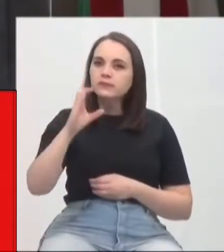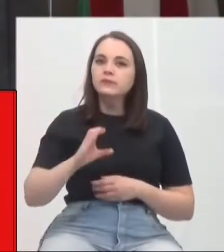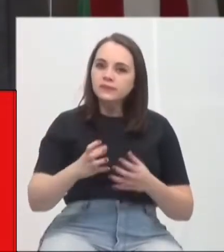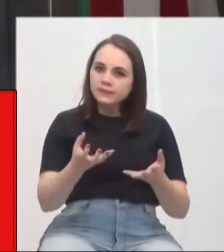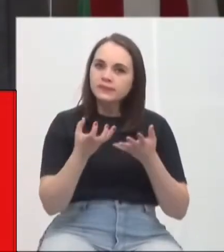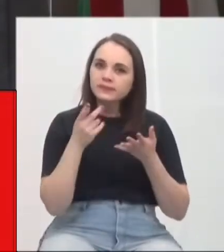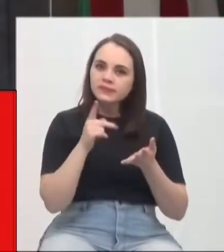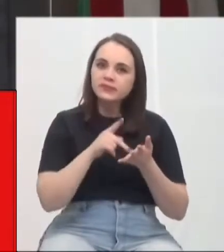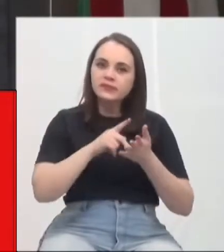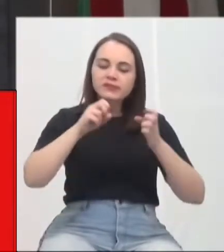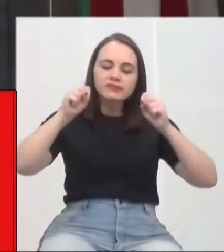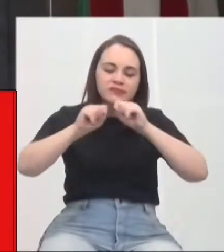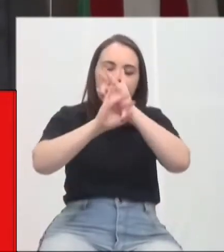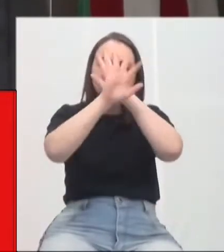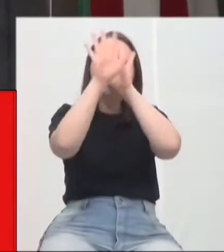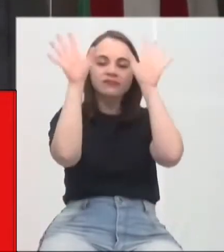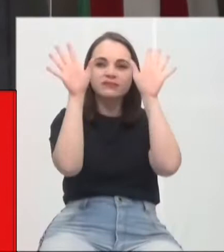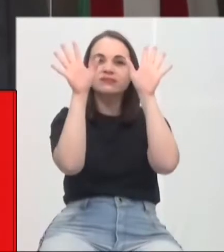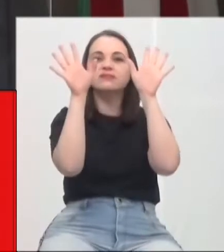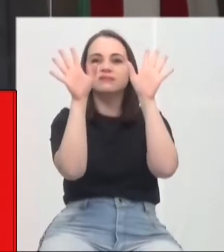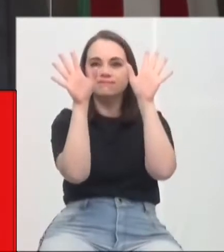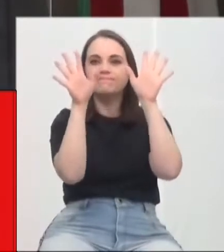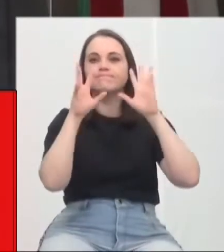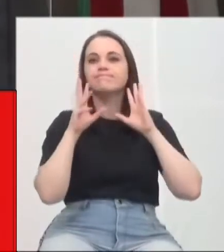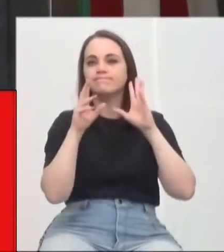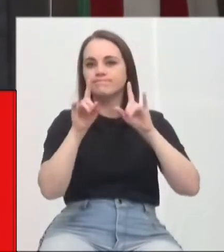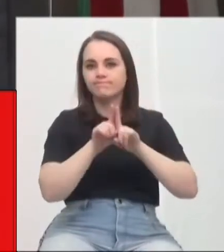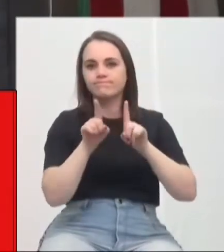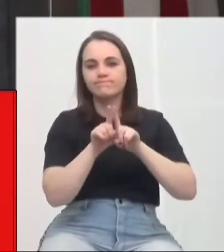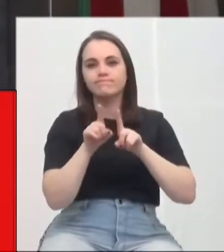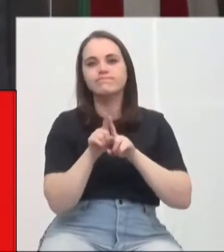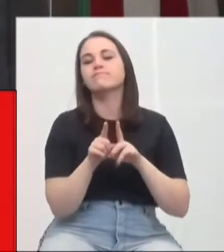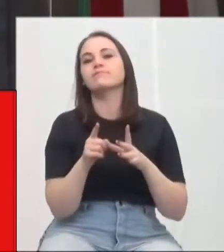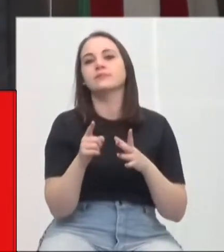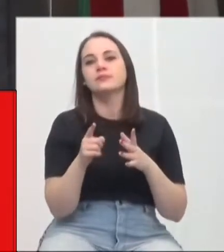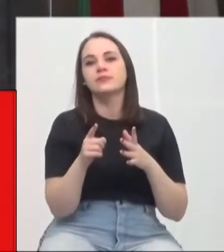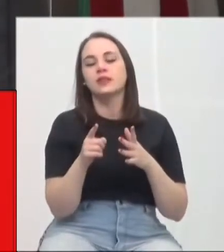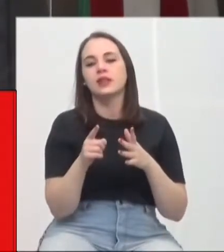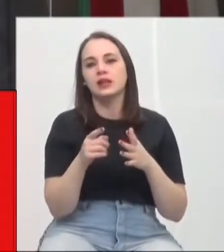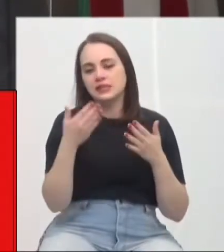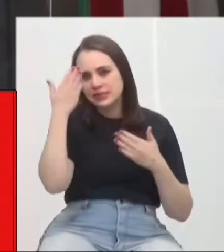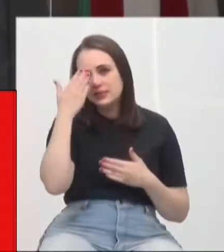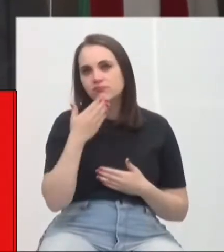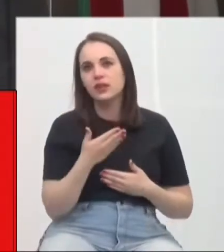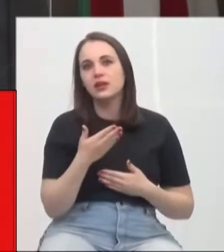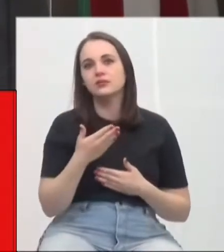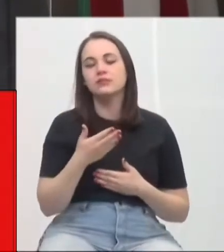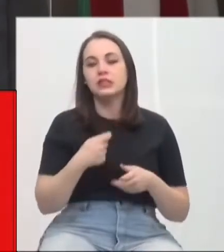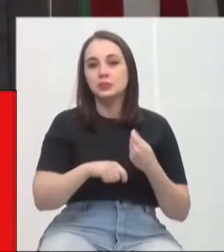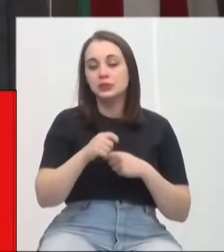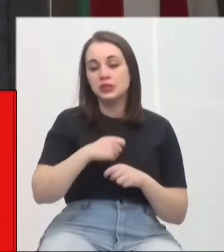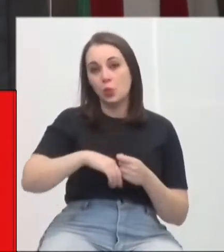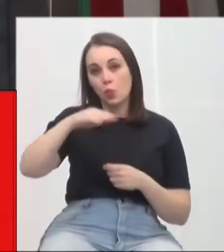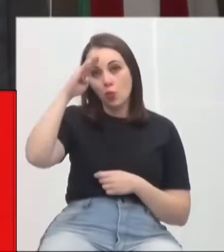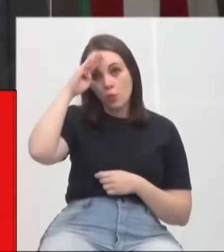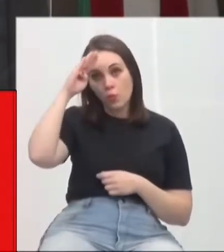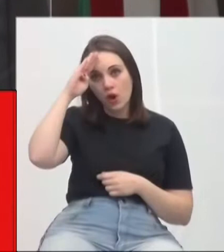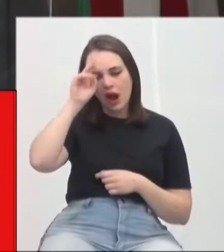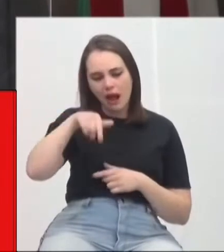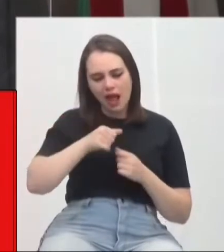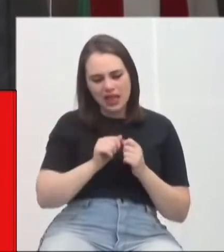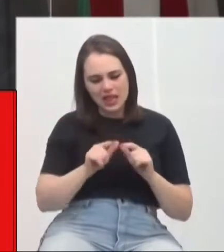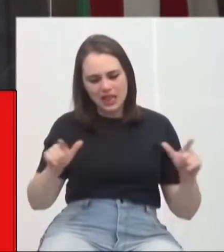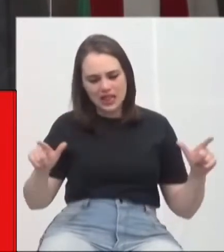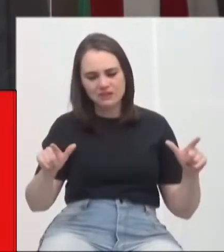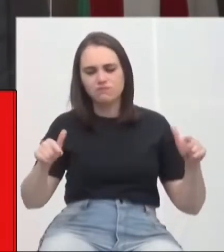queremos a transparência, a honestidade. E esse governo, o governo Jair Bolsonaro, é um governo limpo,